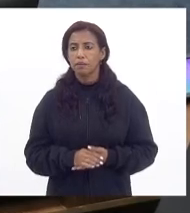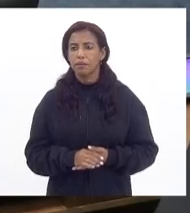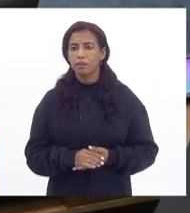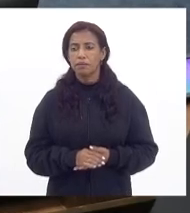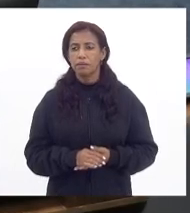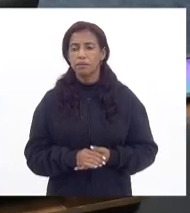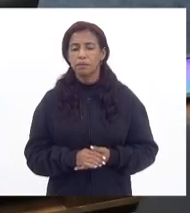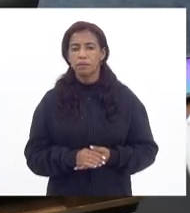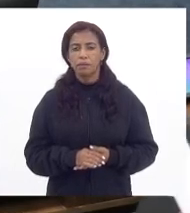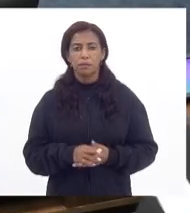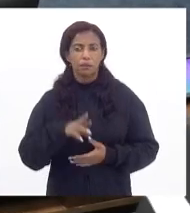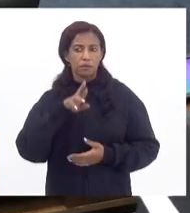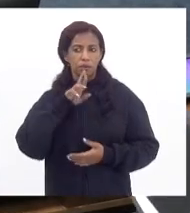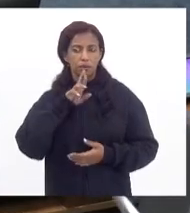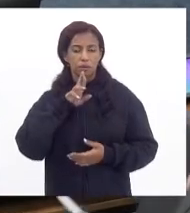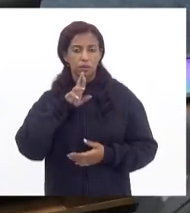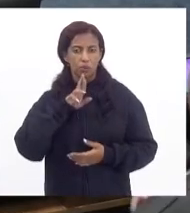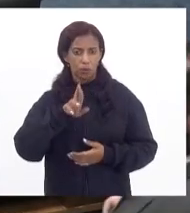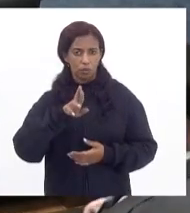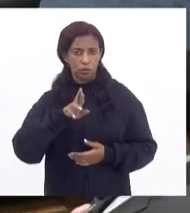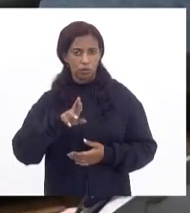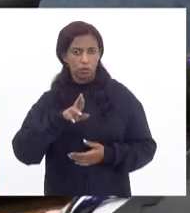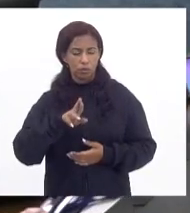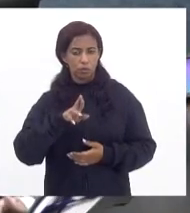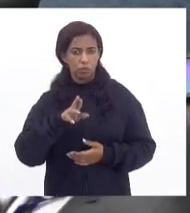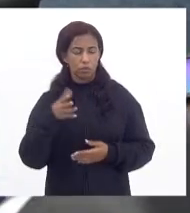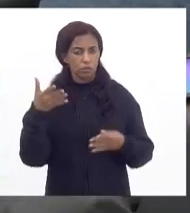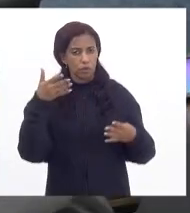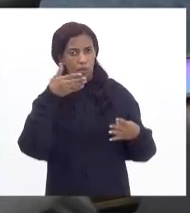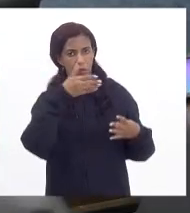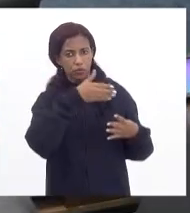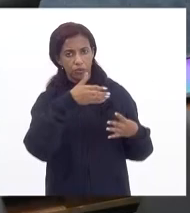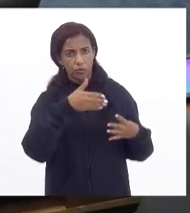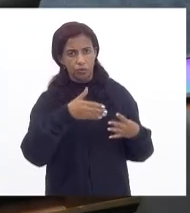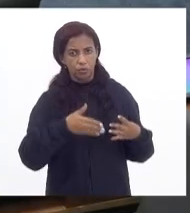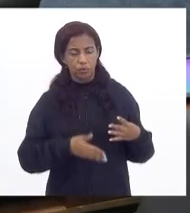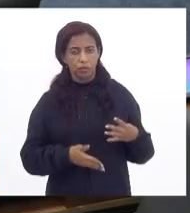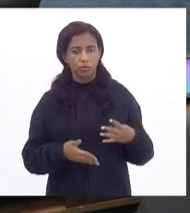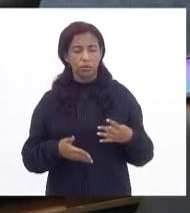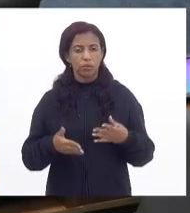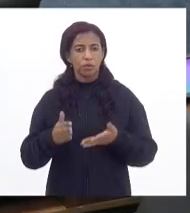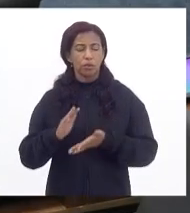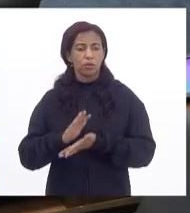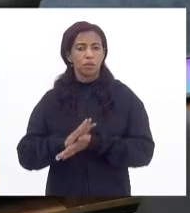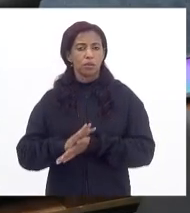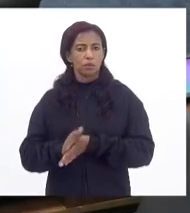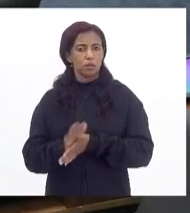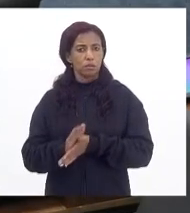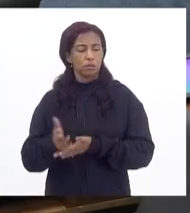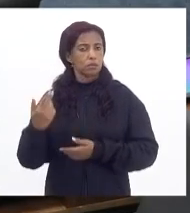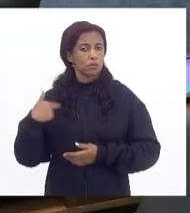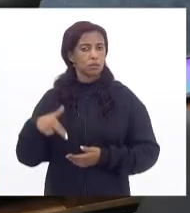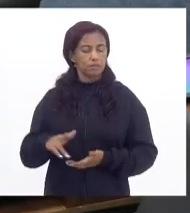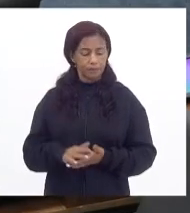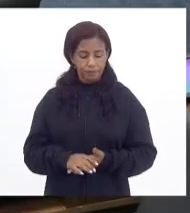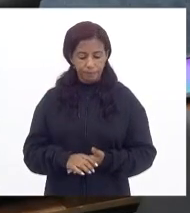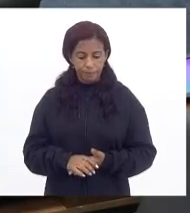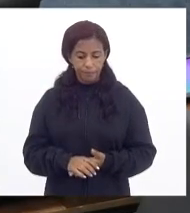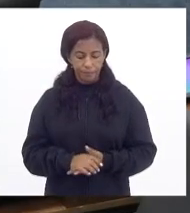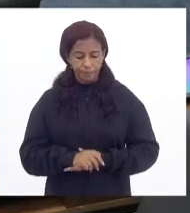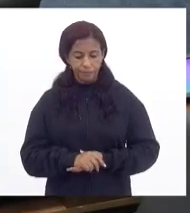correspondente à questão da discriminação religiosa. Bem,